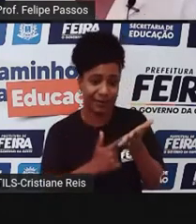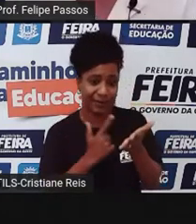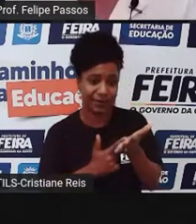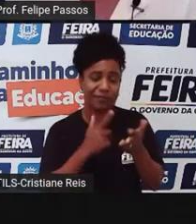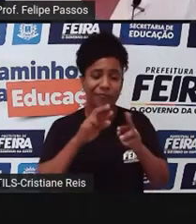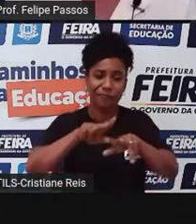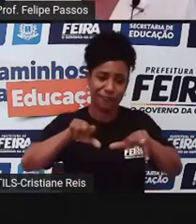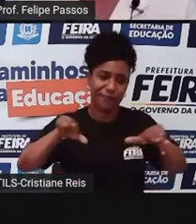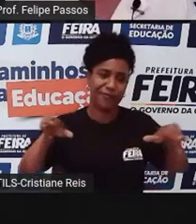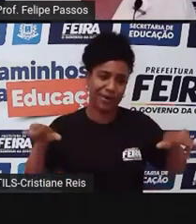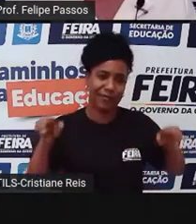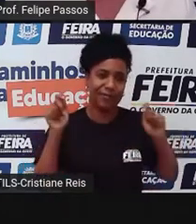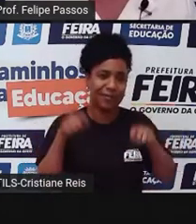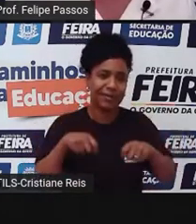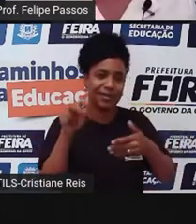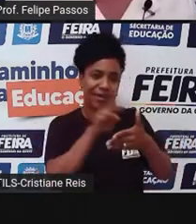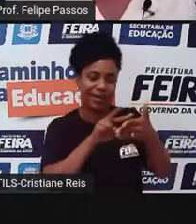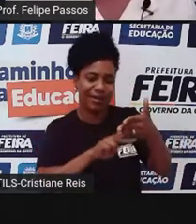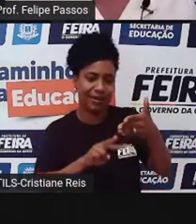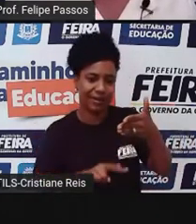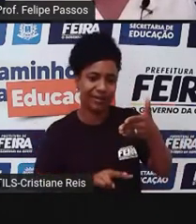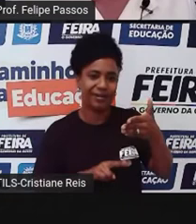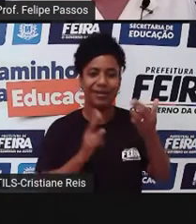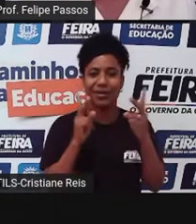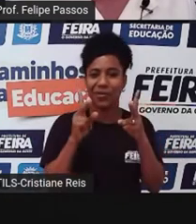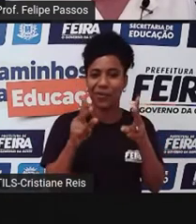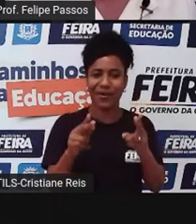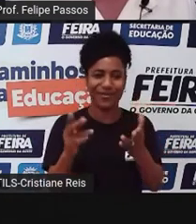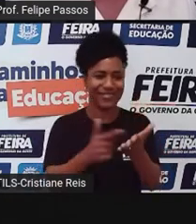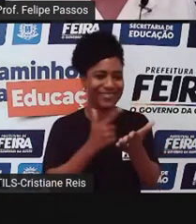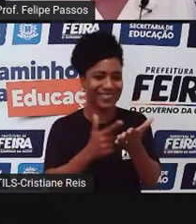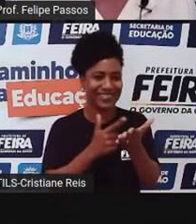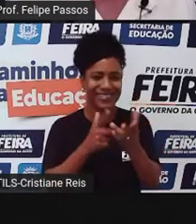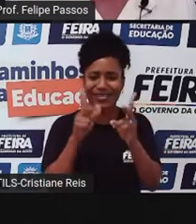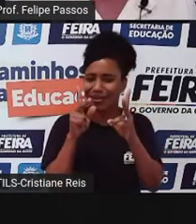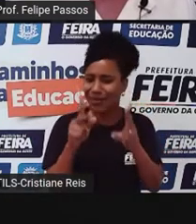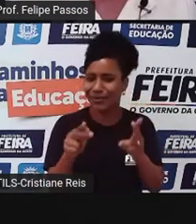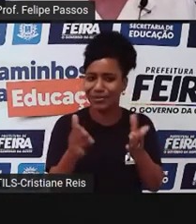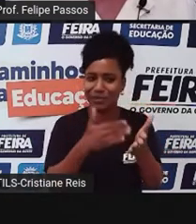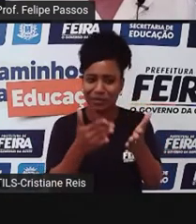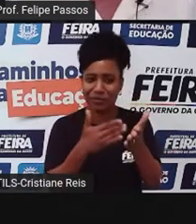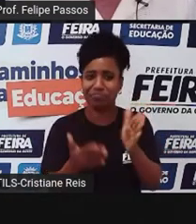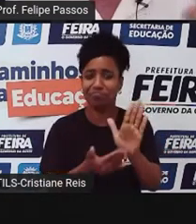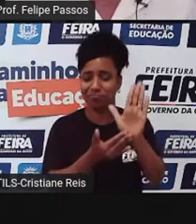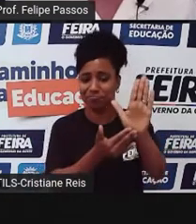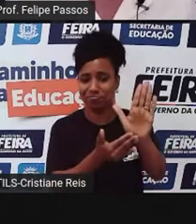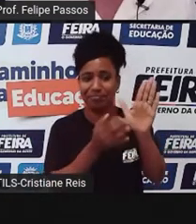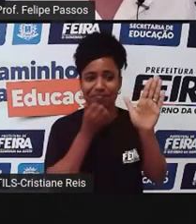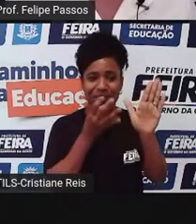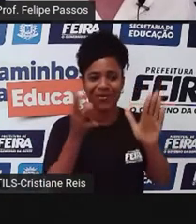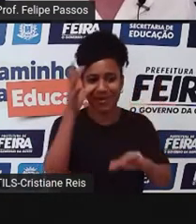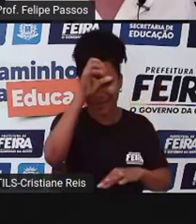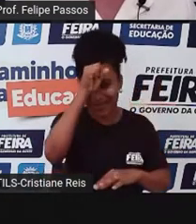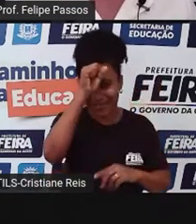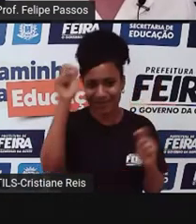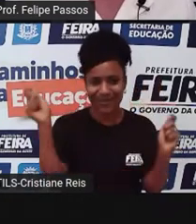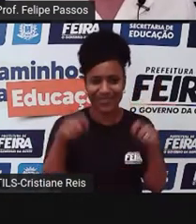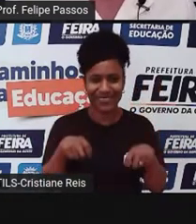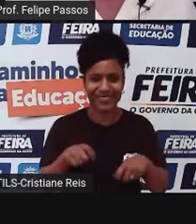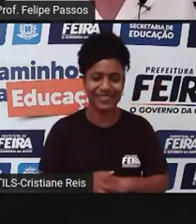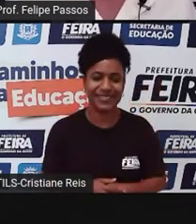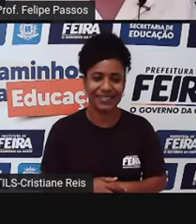pessoas ali que leem e gostam da mesma série de livros que você. Eu acho bem interessante essa proposta. Só que com as redes sociais,